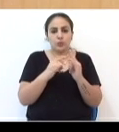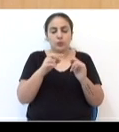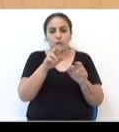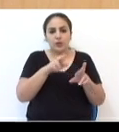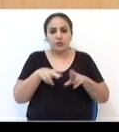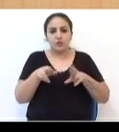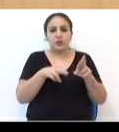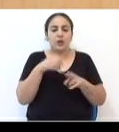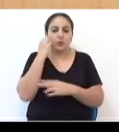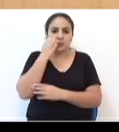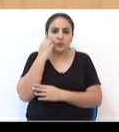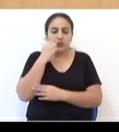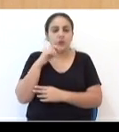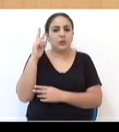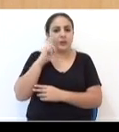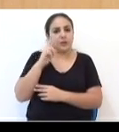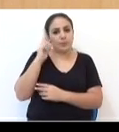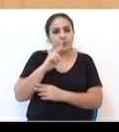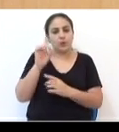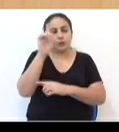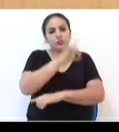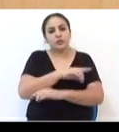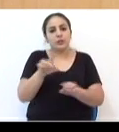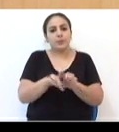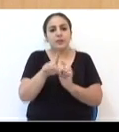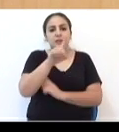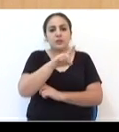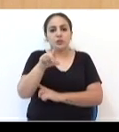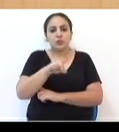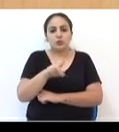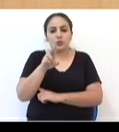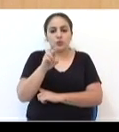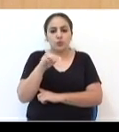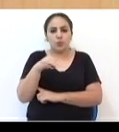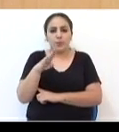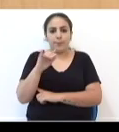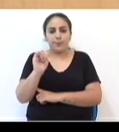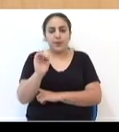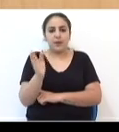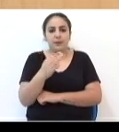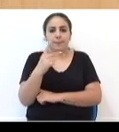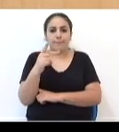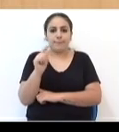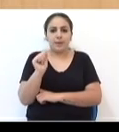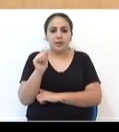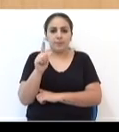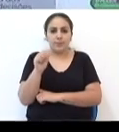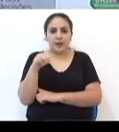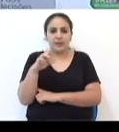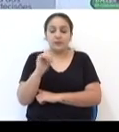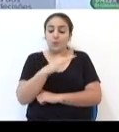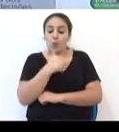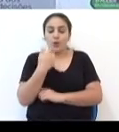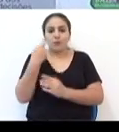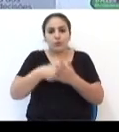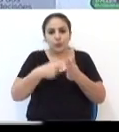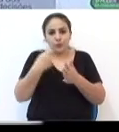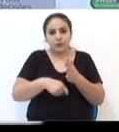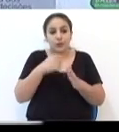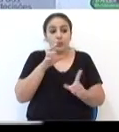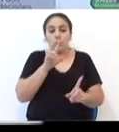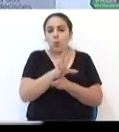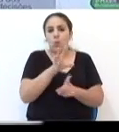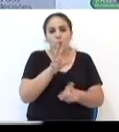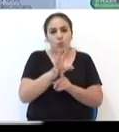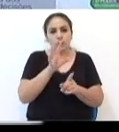lembrou a data e de Zumbi dos Palmares, que morreu lutando contra a escravidão no Brasil. O Zumbi dos Palmares, ele,